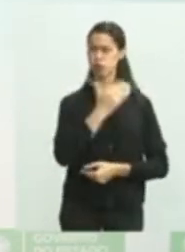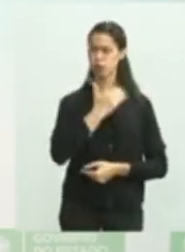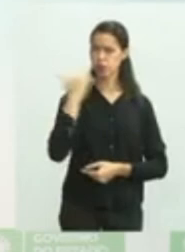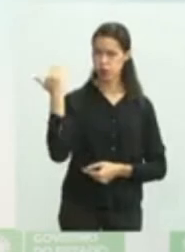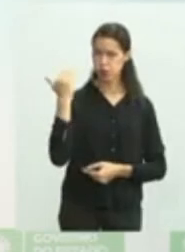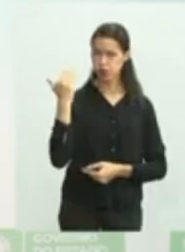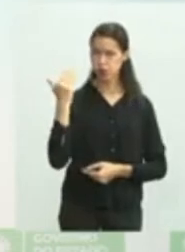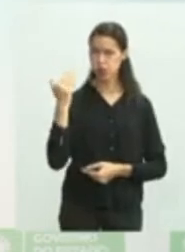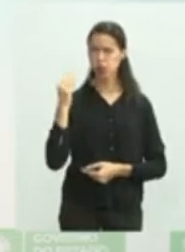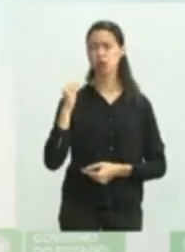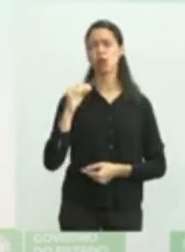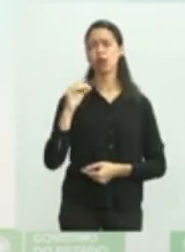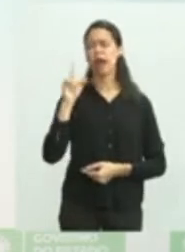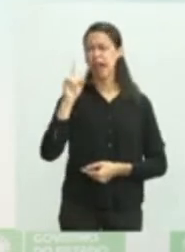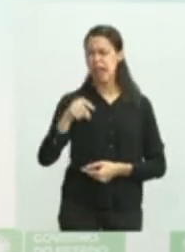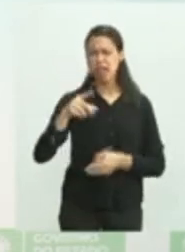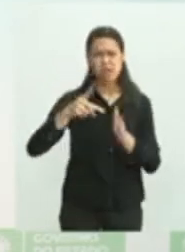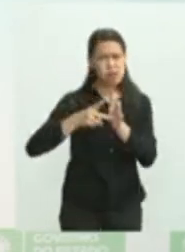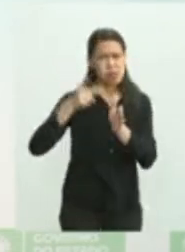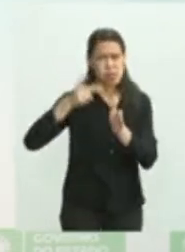vítima do coronavírus no Estado?